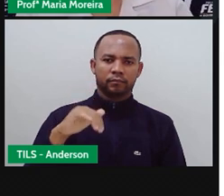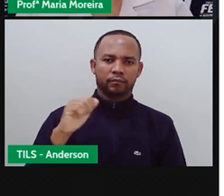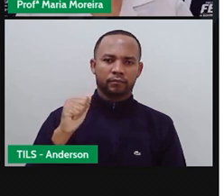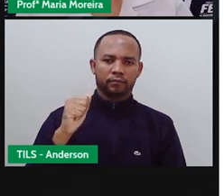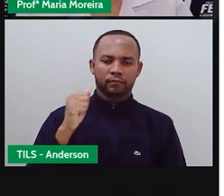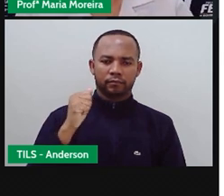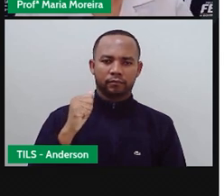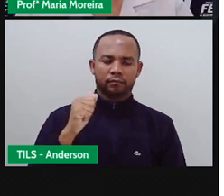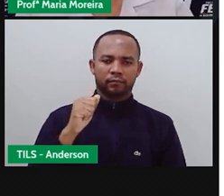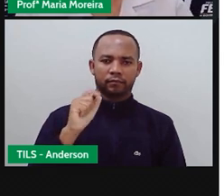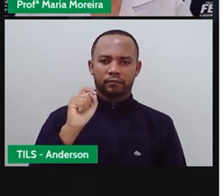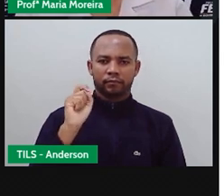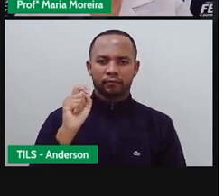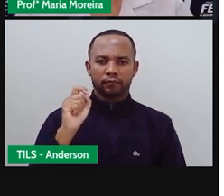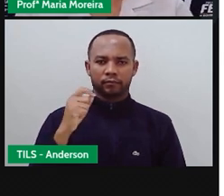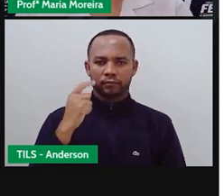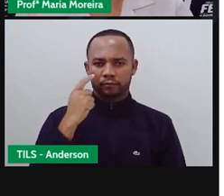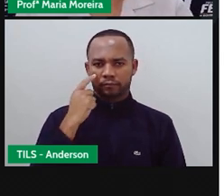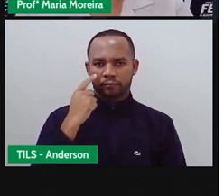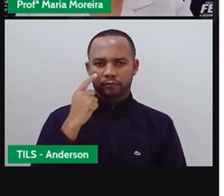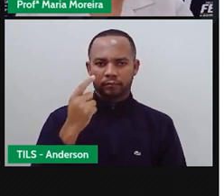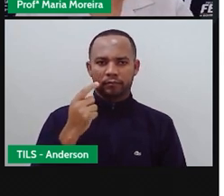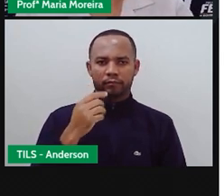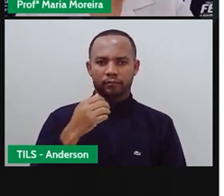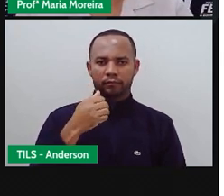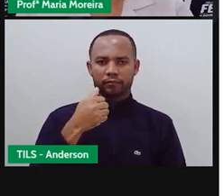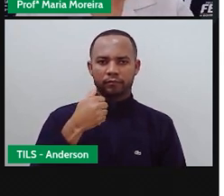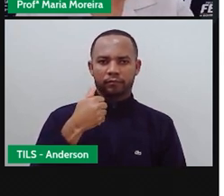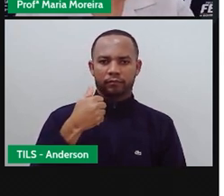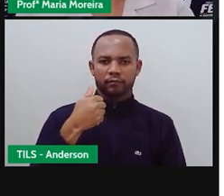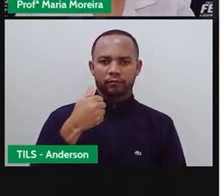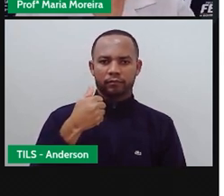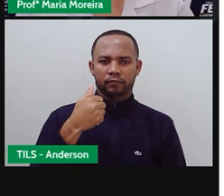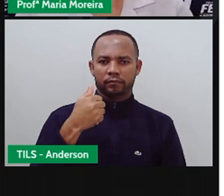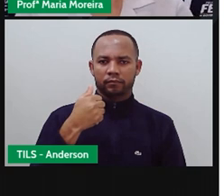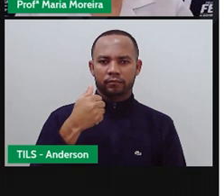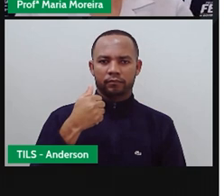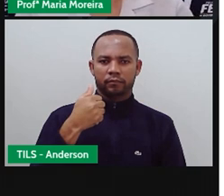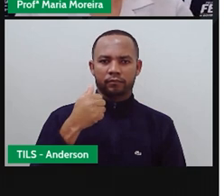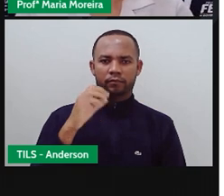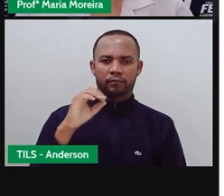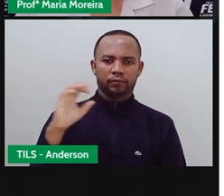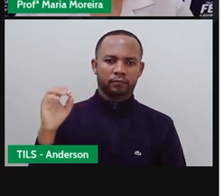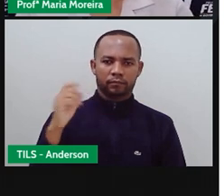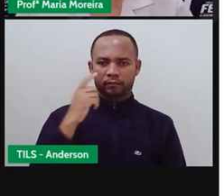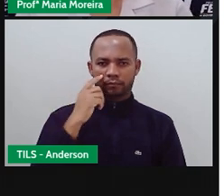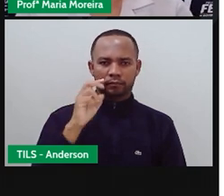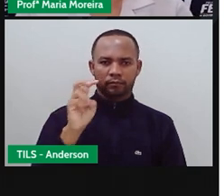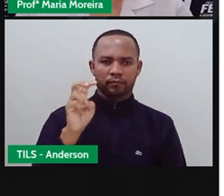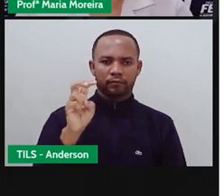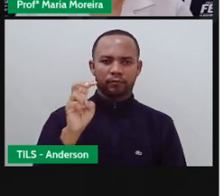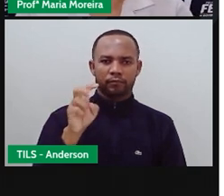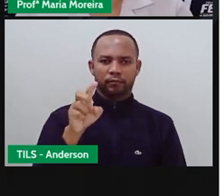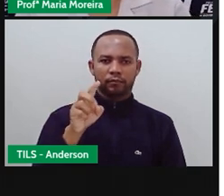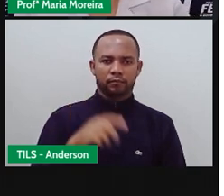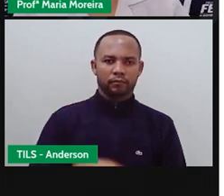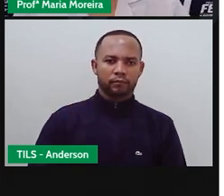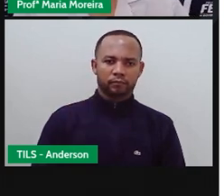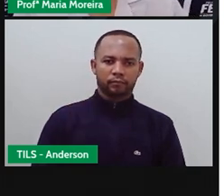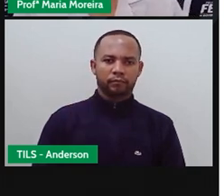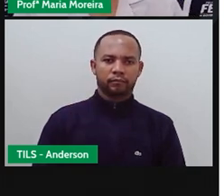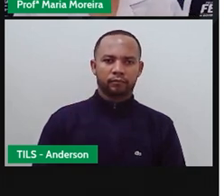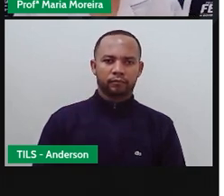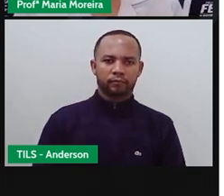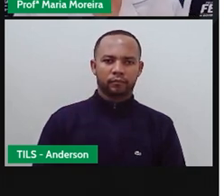quantas unidades? 100 Ó E aqui eu tenho Quantas centenas? 5 O que quer